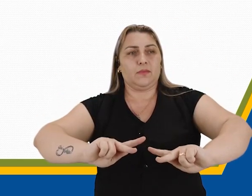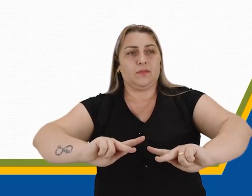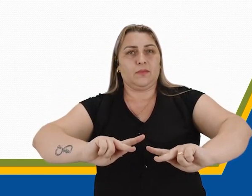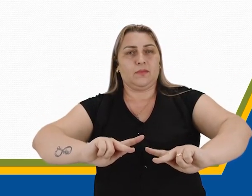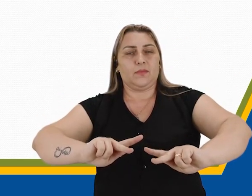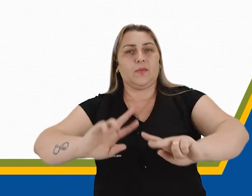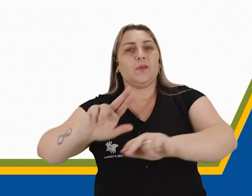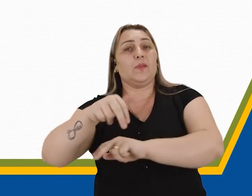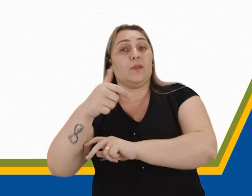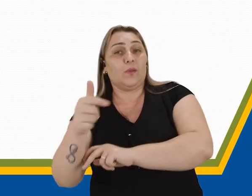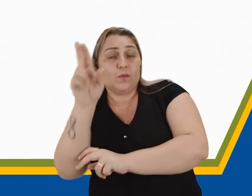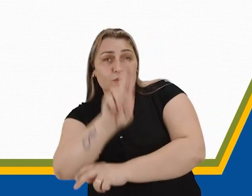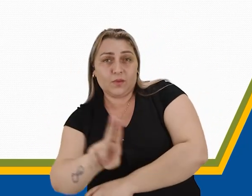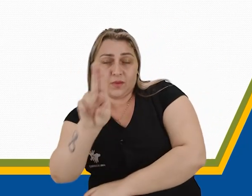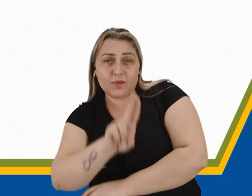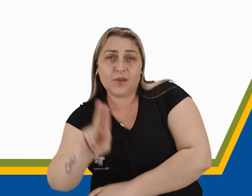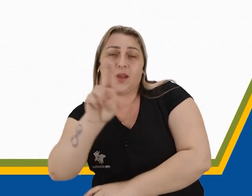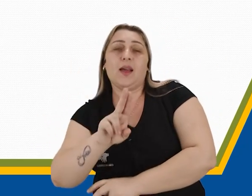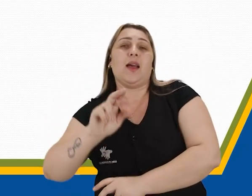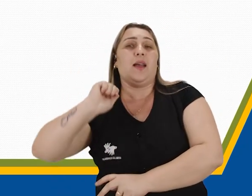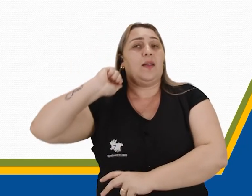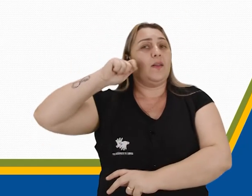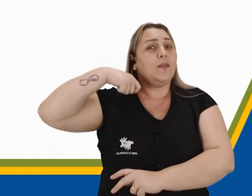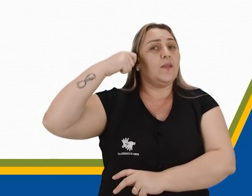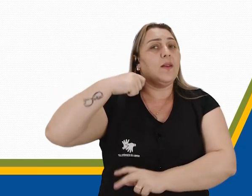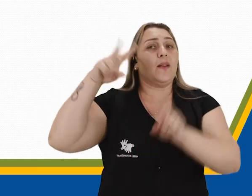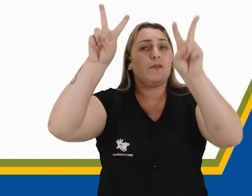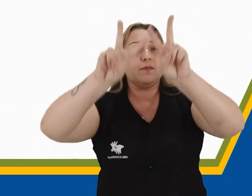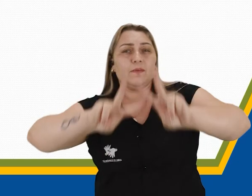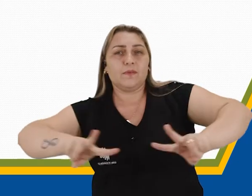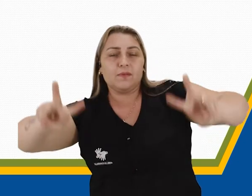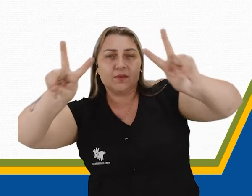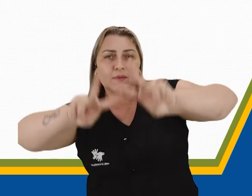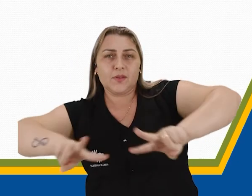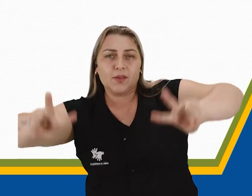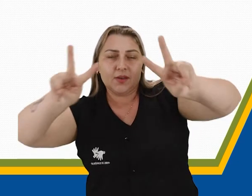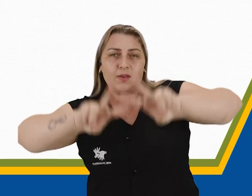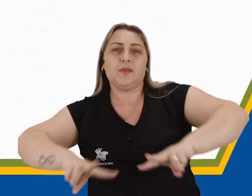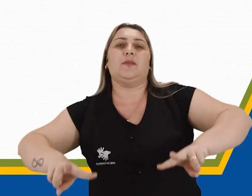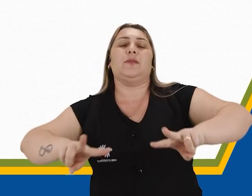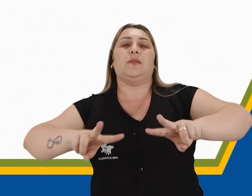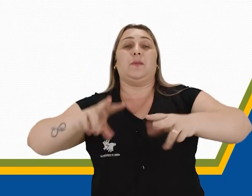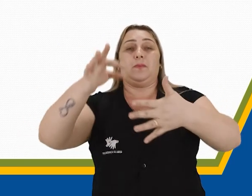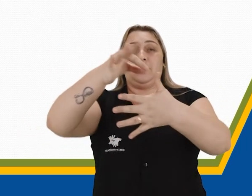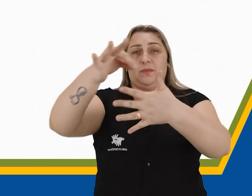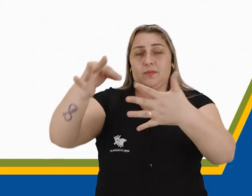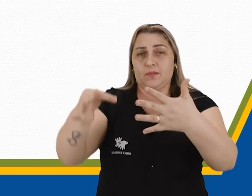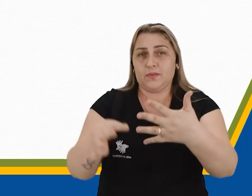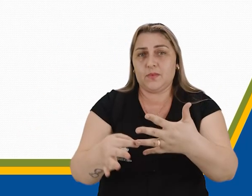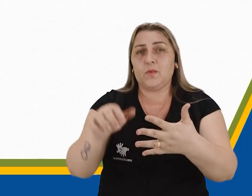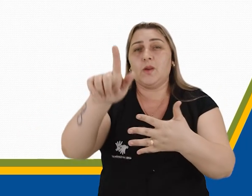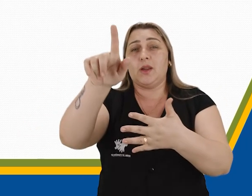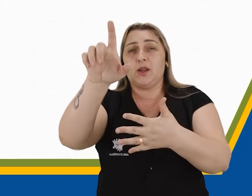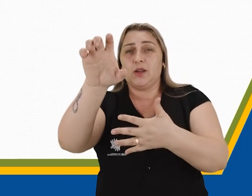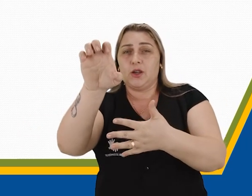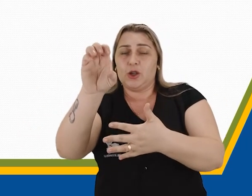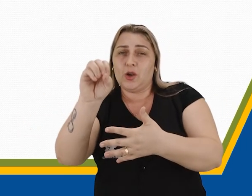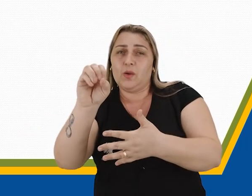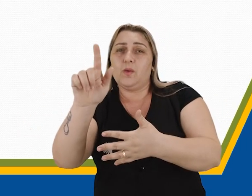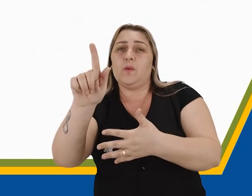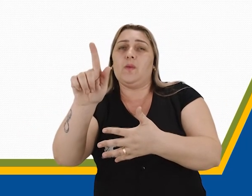ou outras utilizações artísticas visuais sobre esses elementos, os geoglifos.